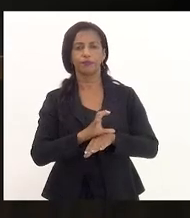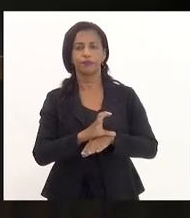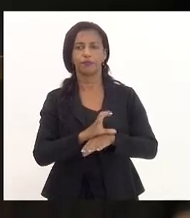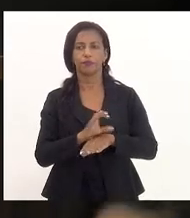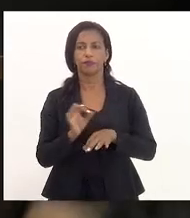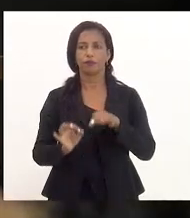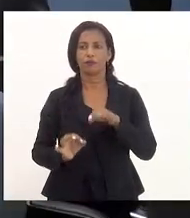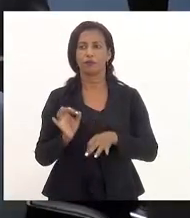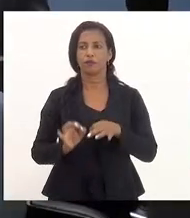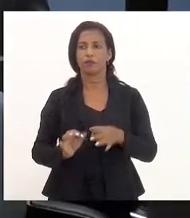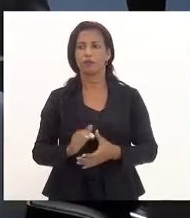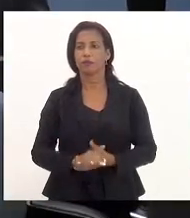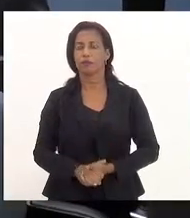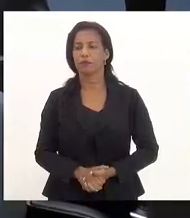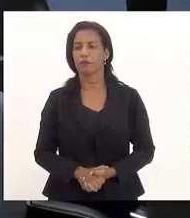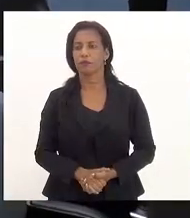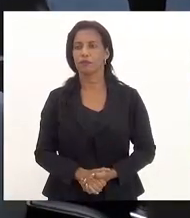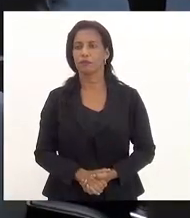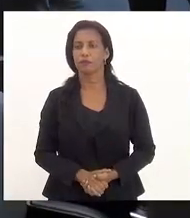Justiça.